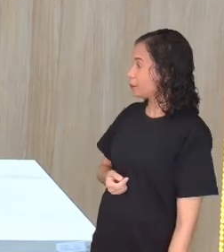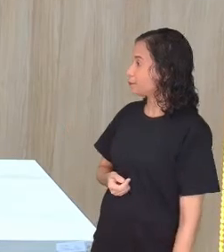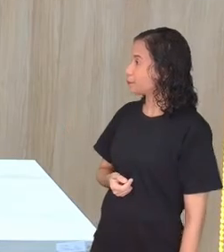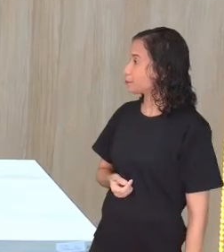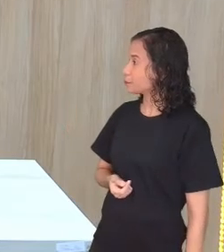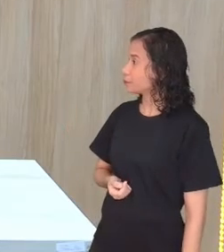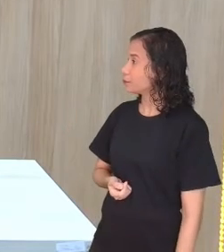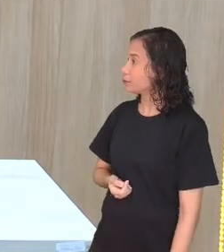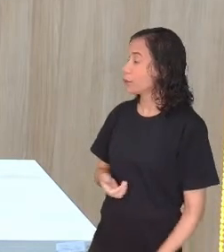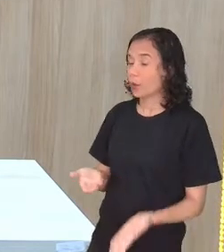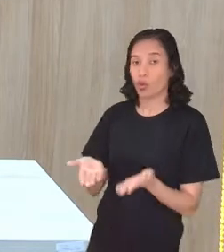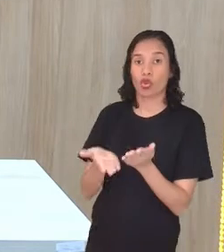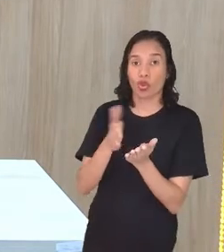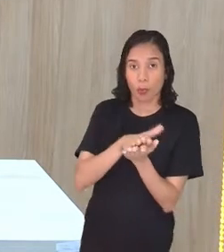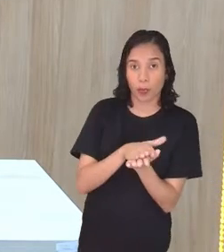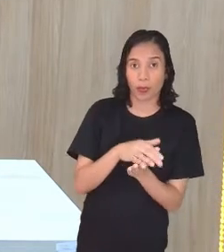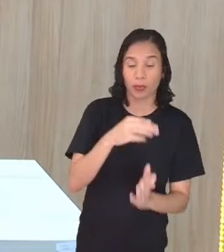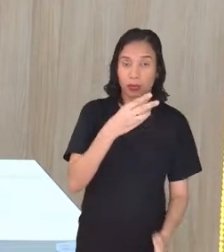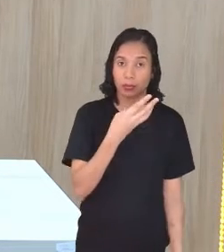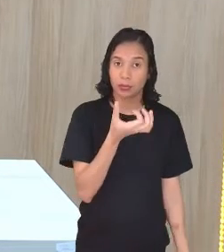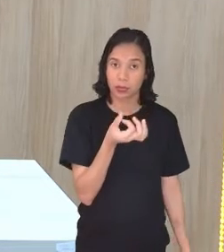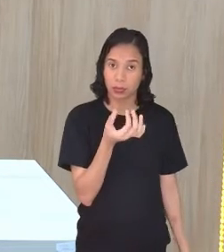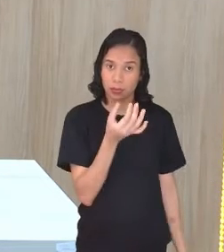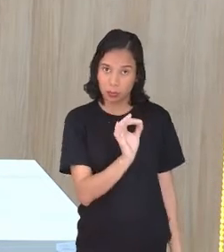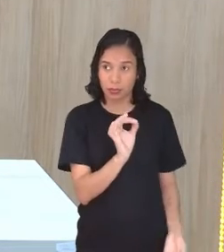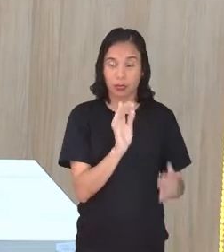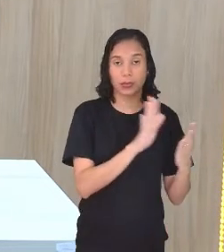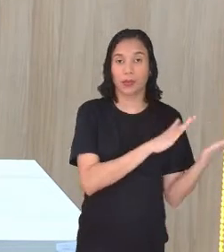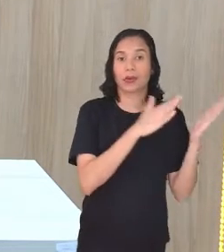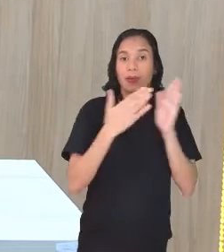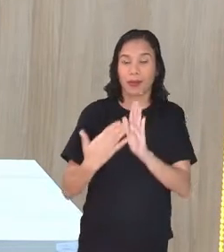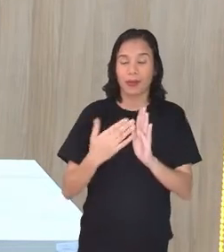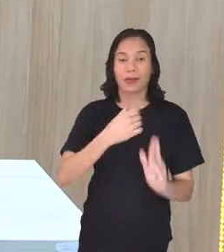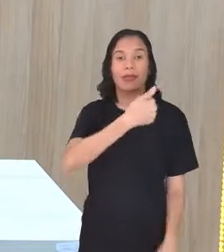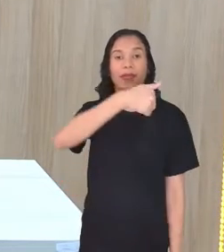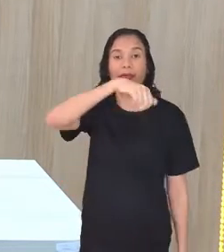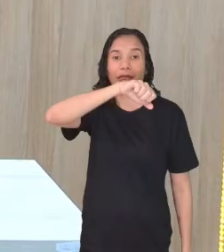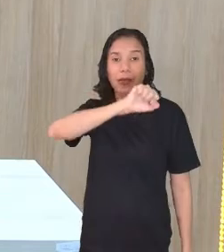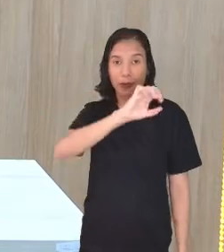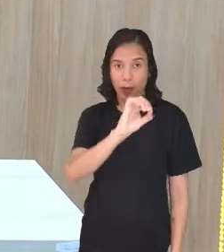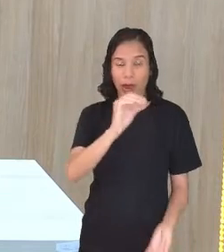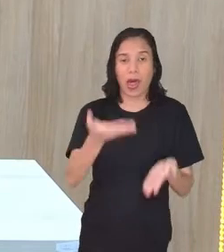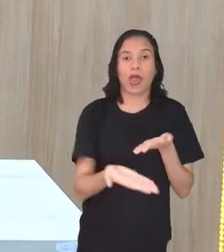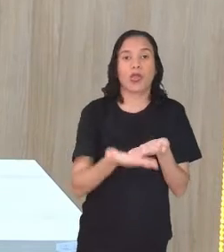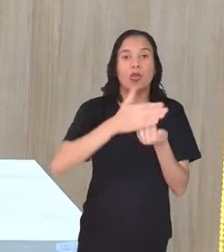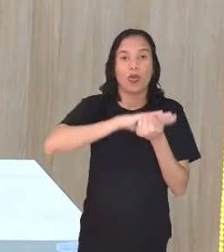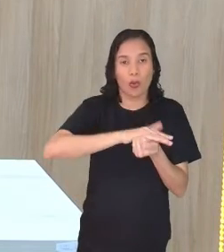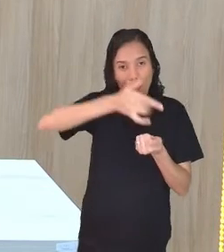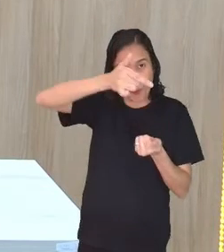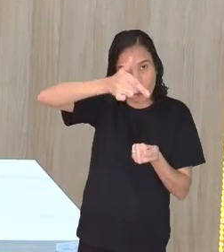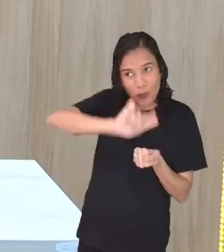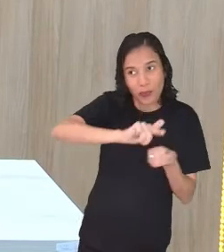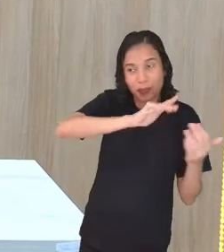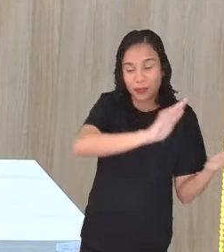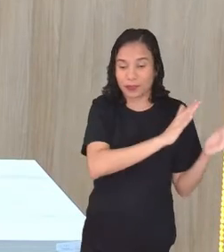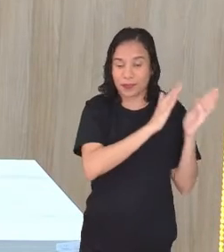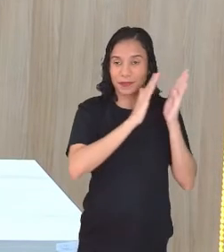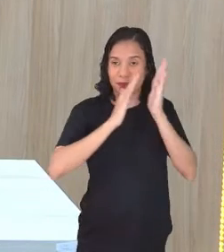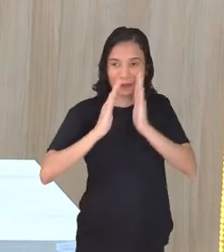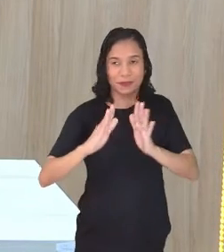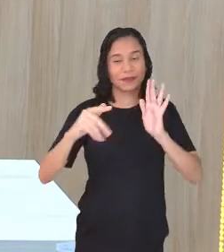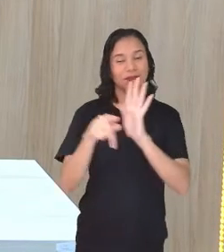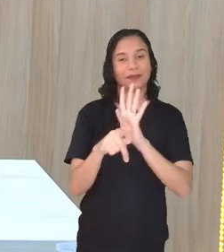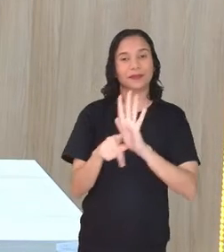Dobrei. 360 passou para 180. Ora, 180.